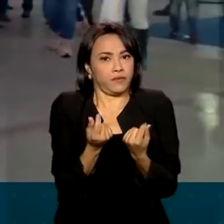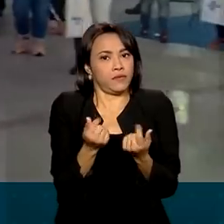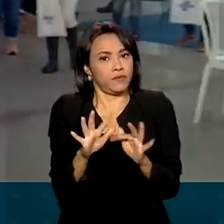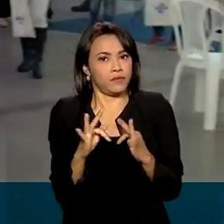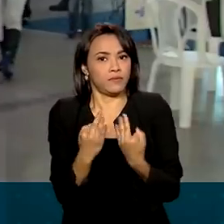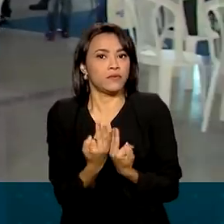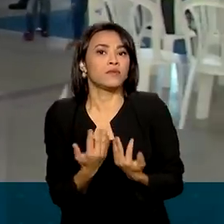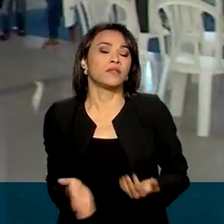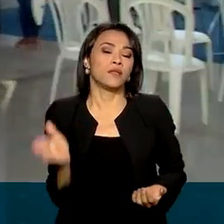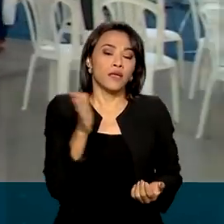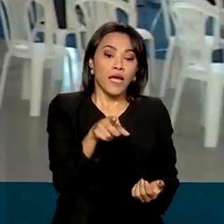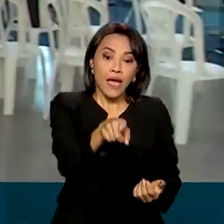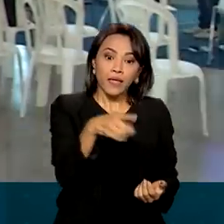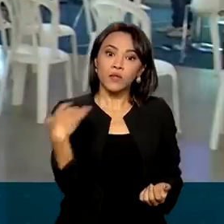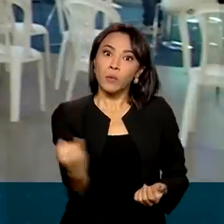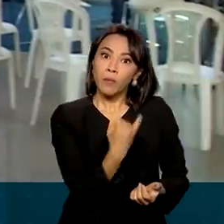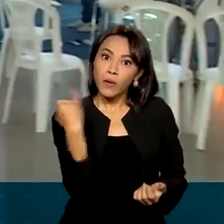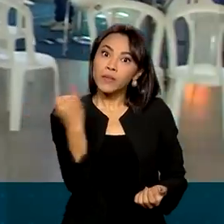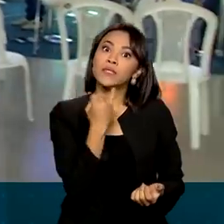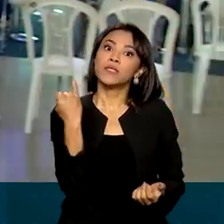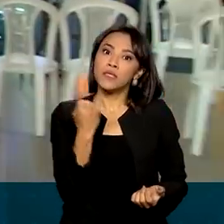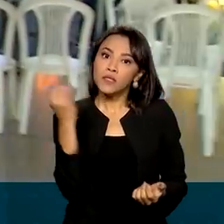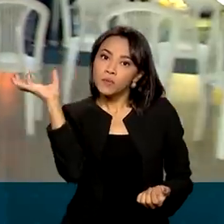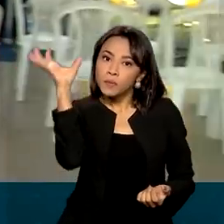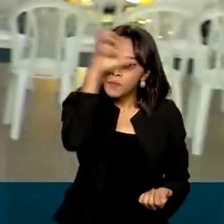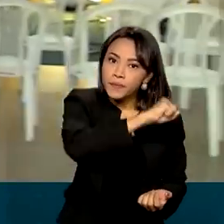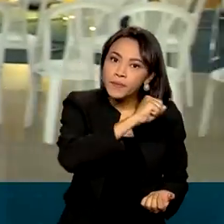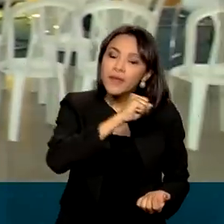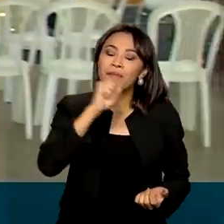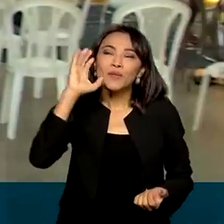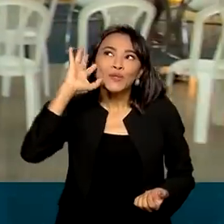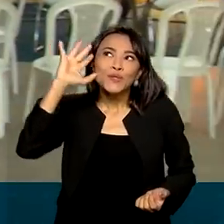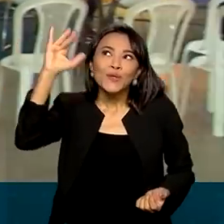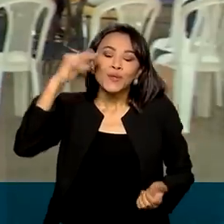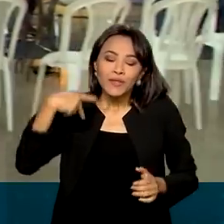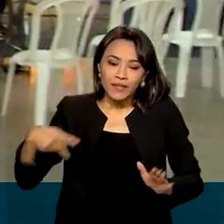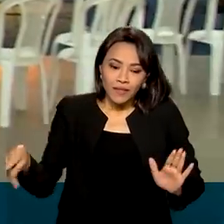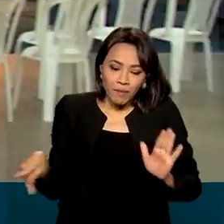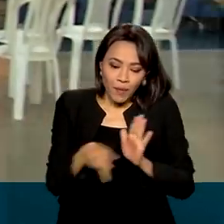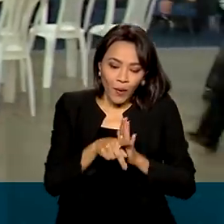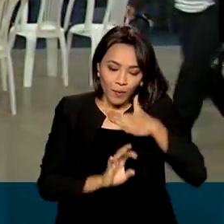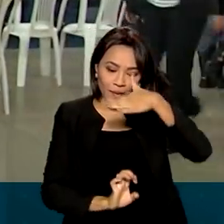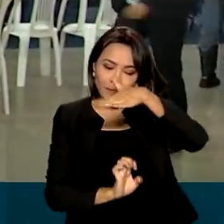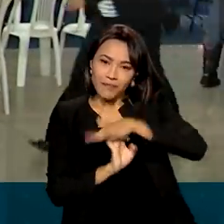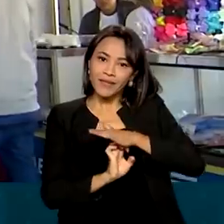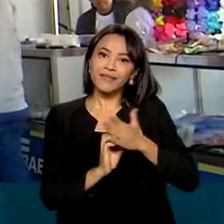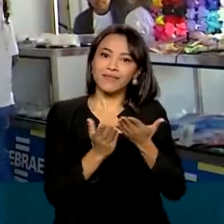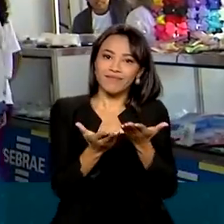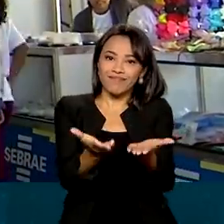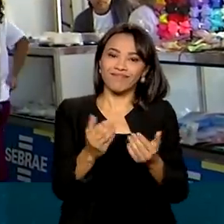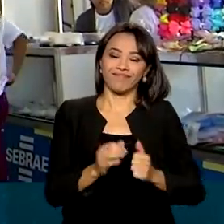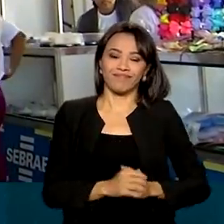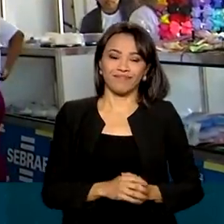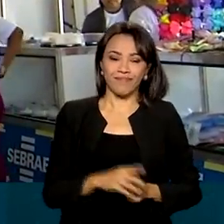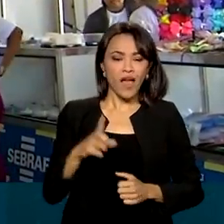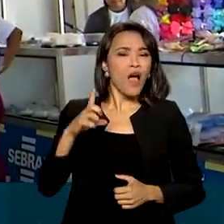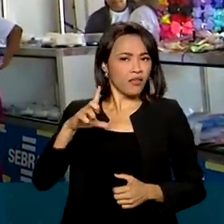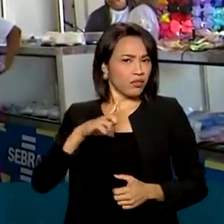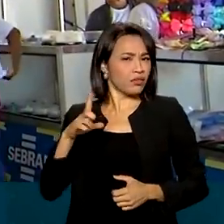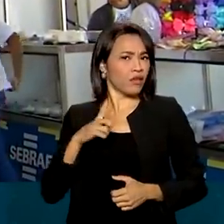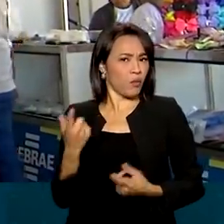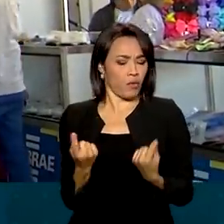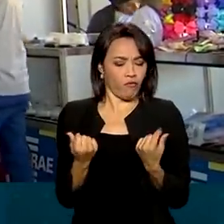Esse é um importante passo para colocar em prática o sonho de ser dona do próprio negócio. Ser independente, né?